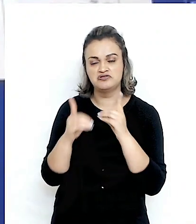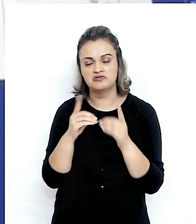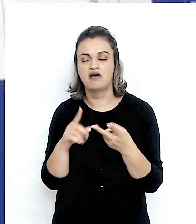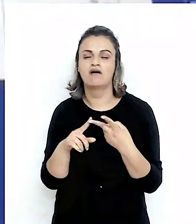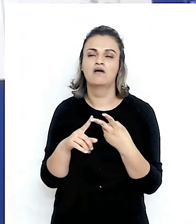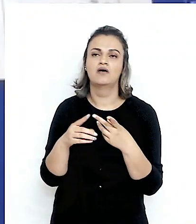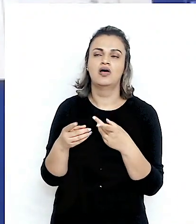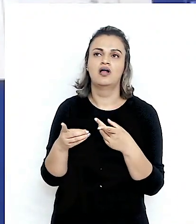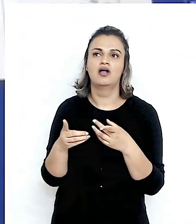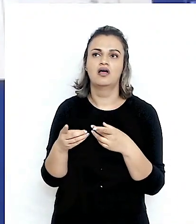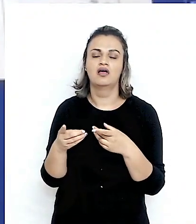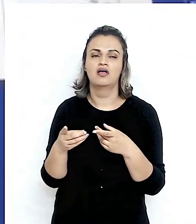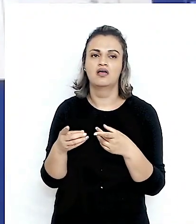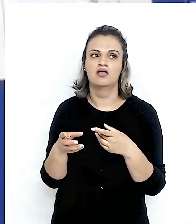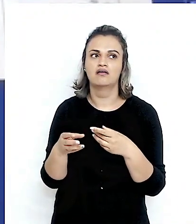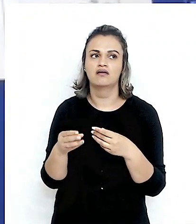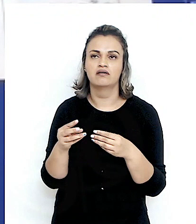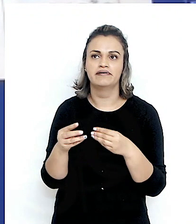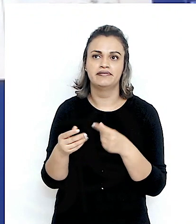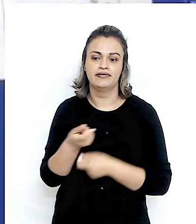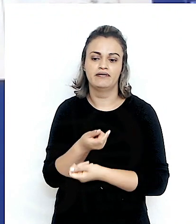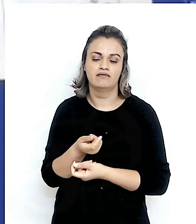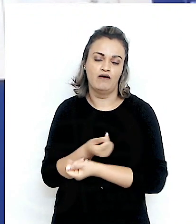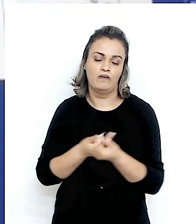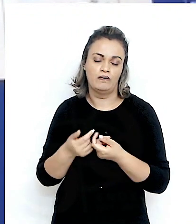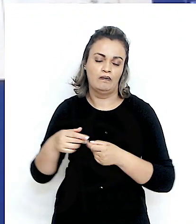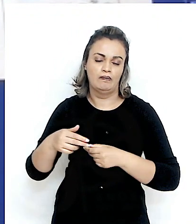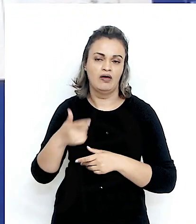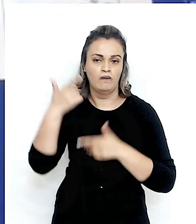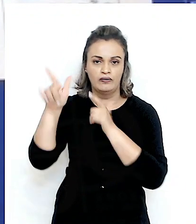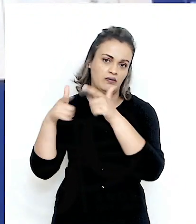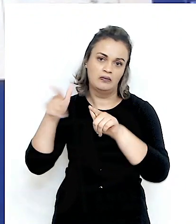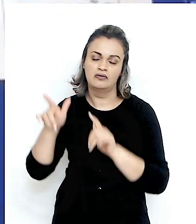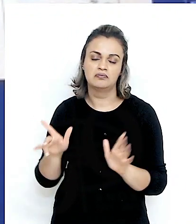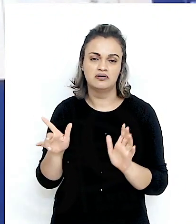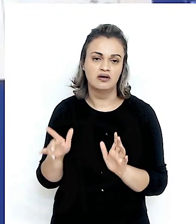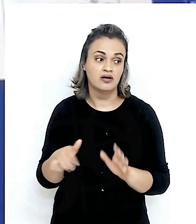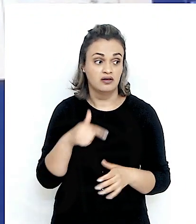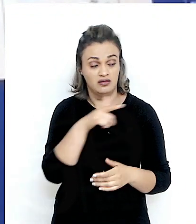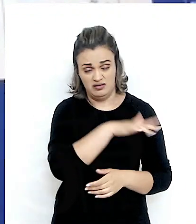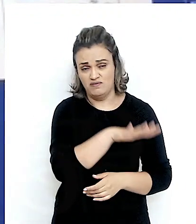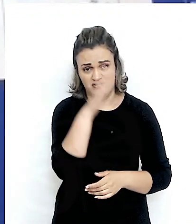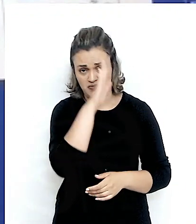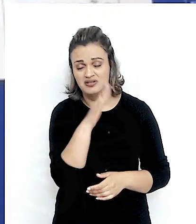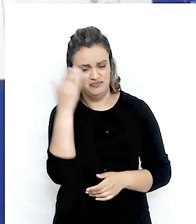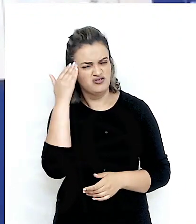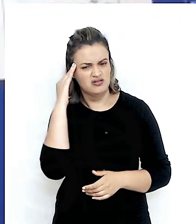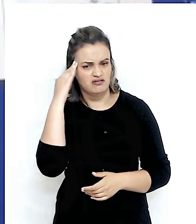integração de serviços à indústria, nós entendemos, né, que é importante